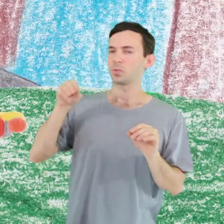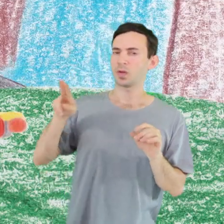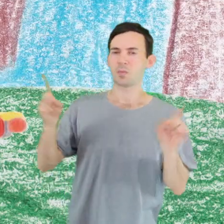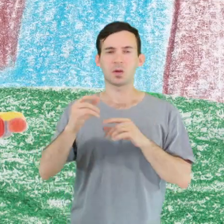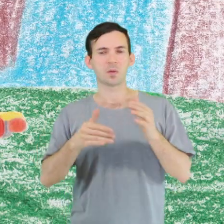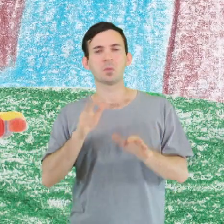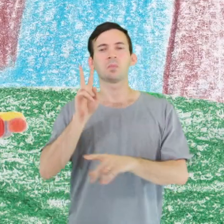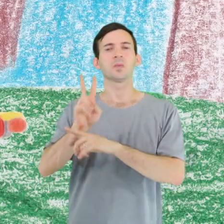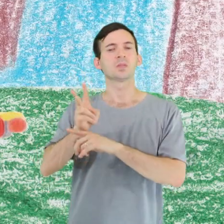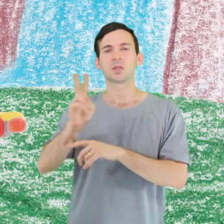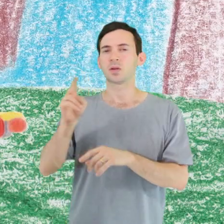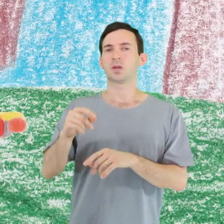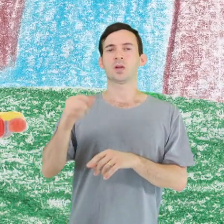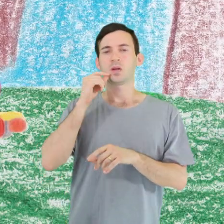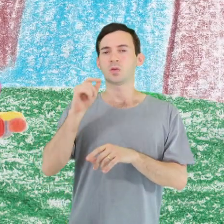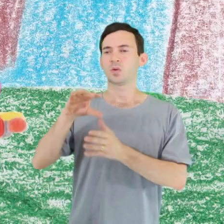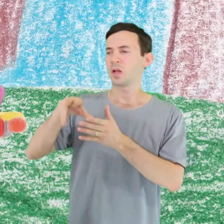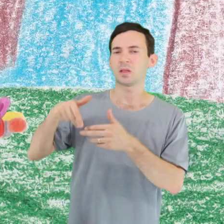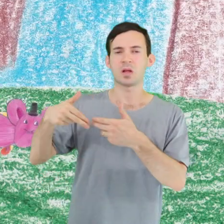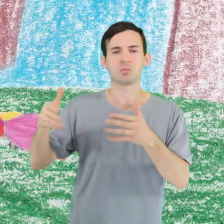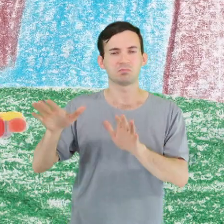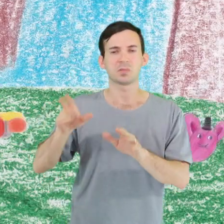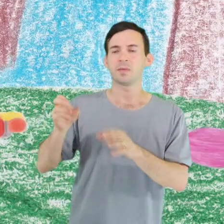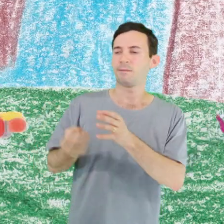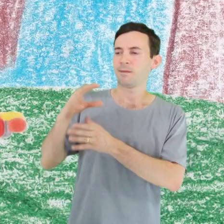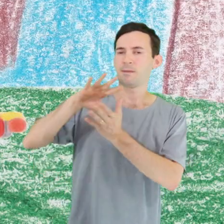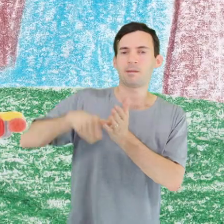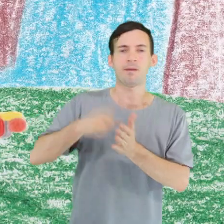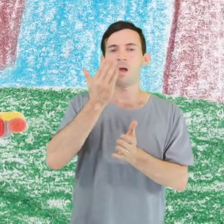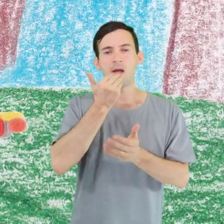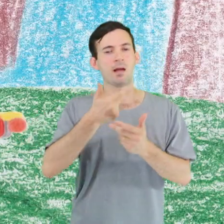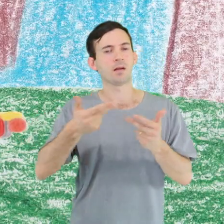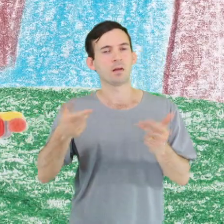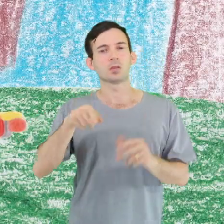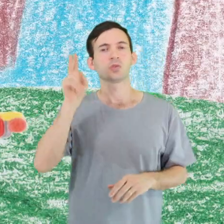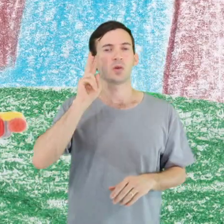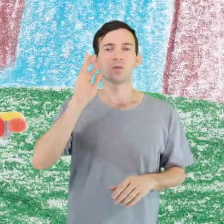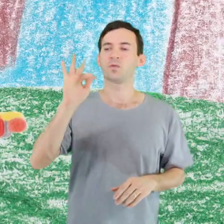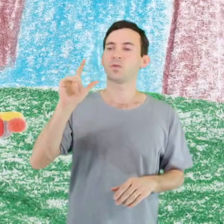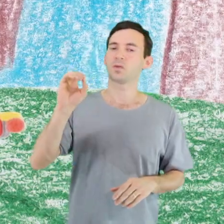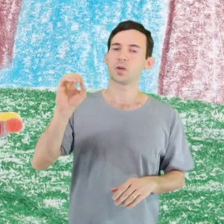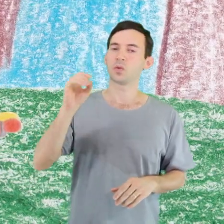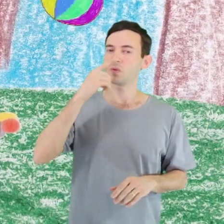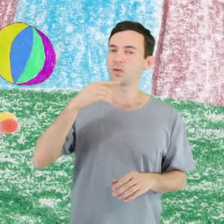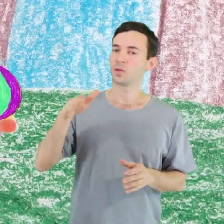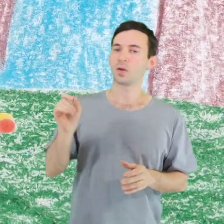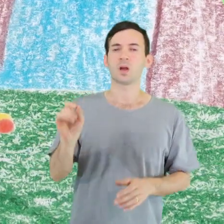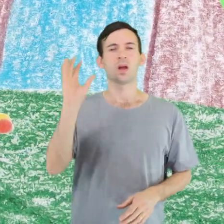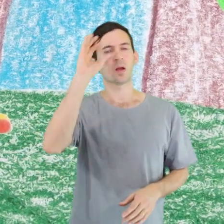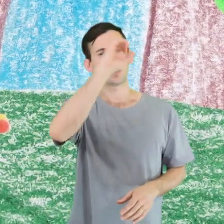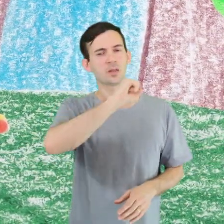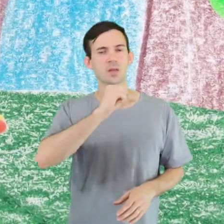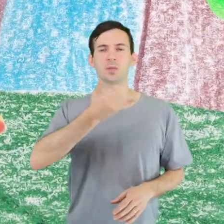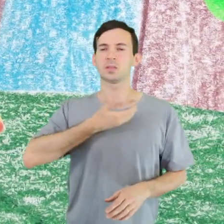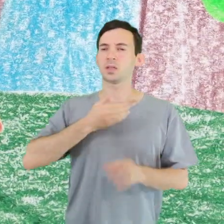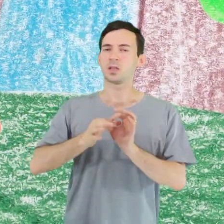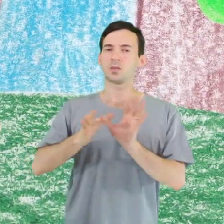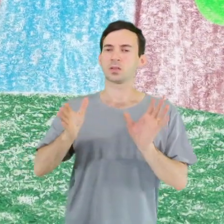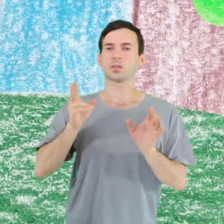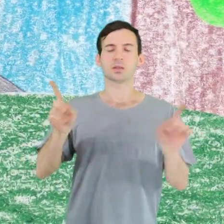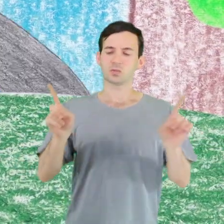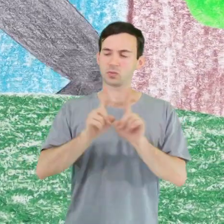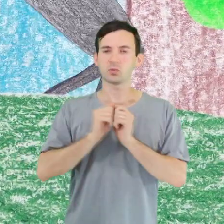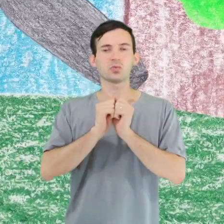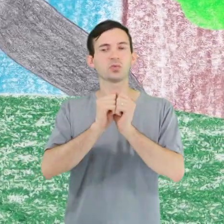Que sempre aparecia para roubar comida Essa é a história de Filó Que aprendeu que amizade e liberdade devem